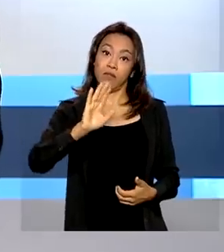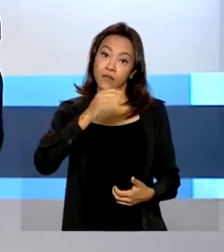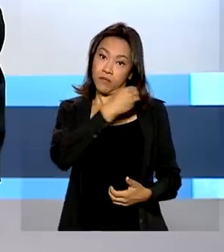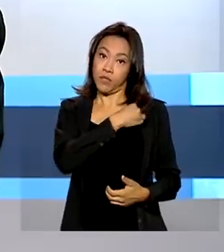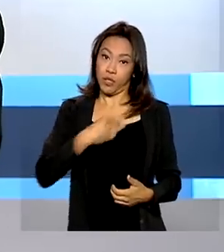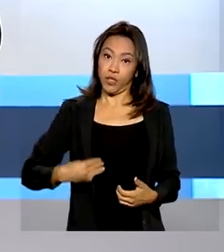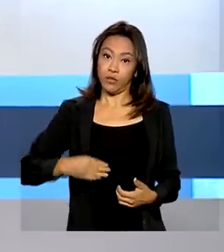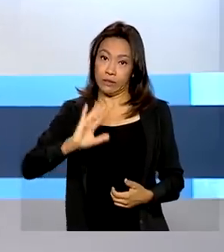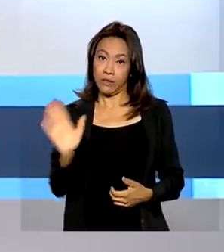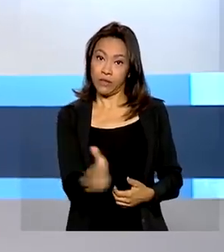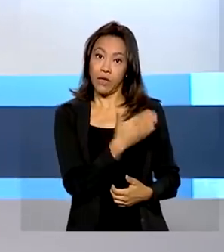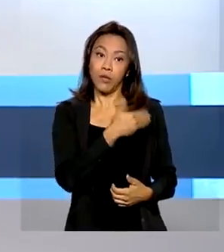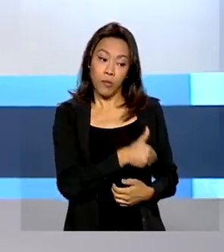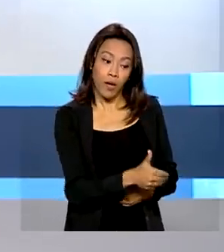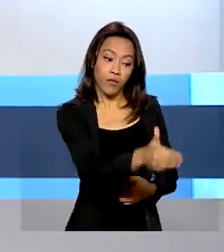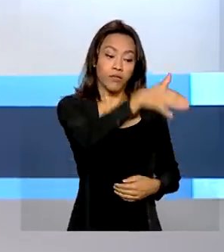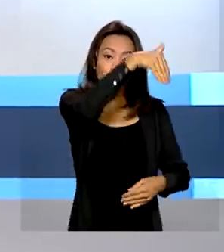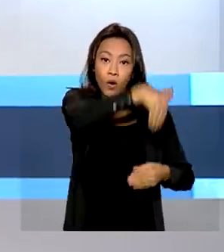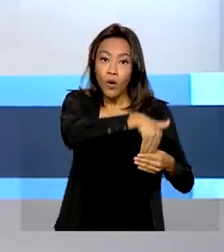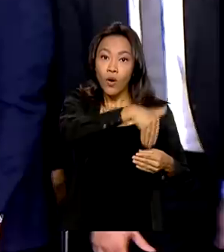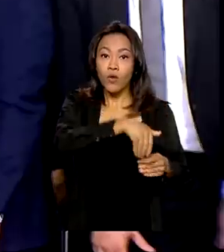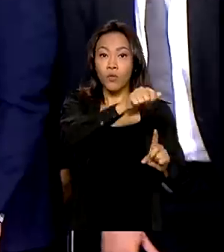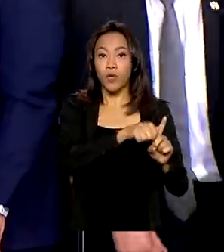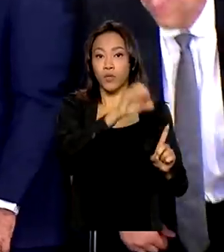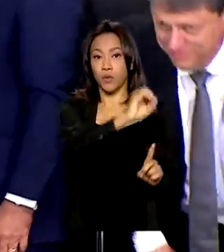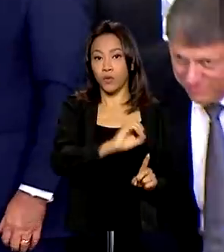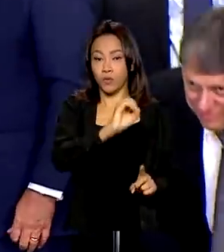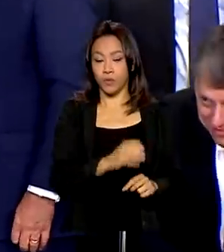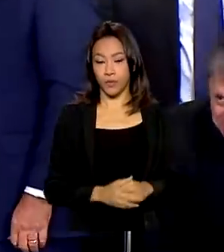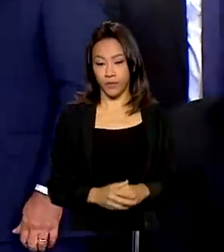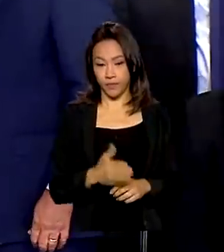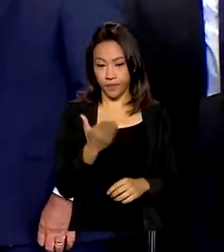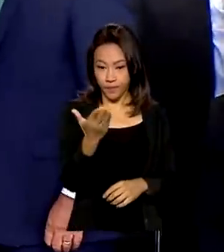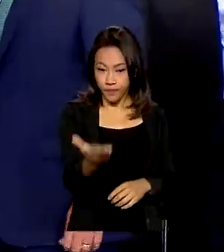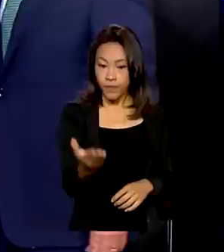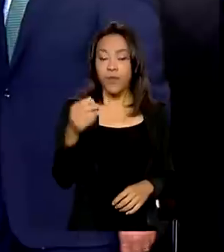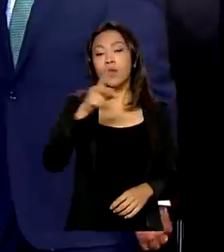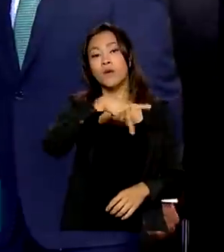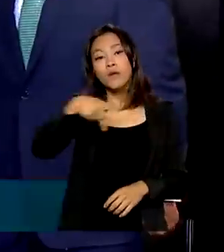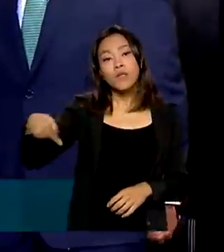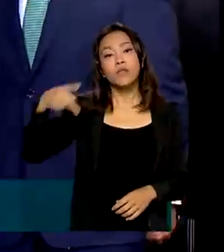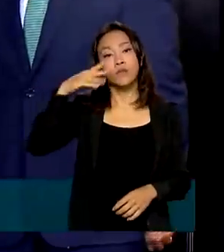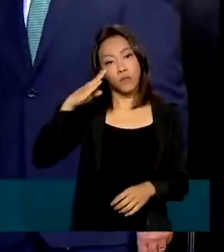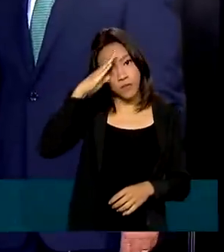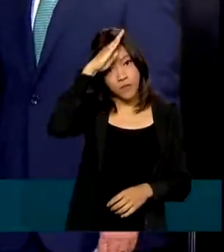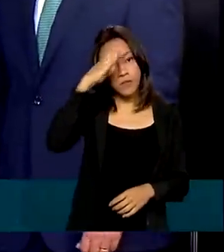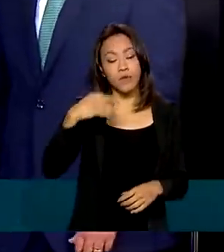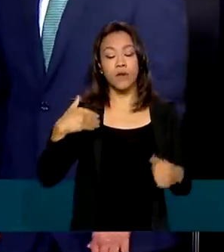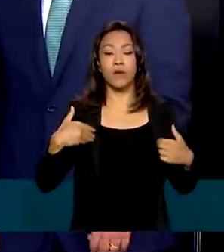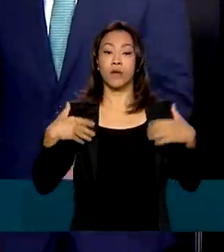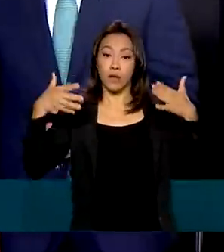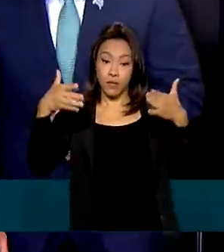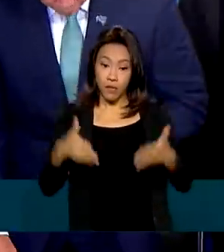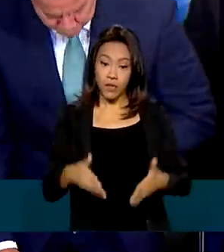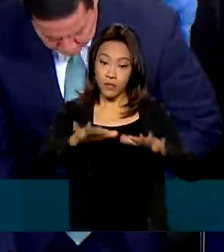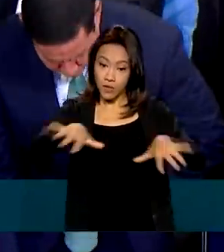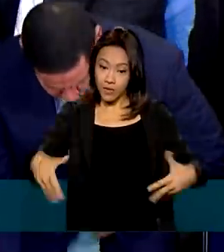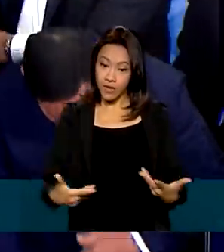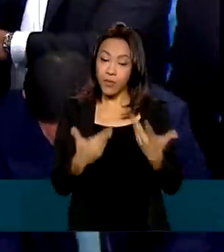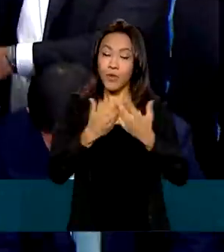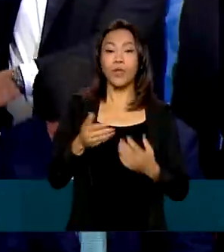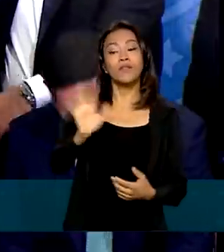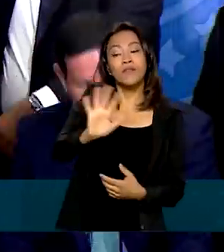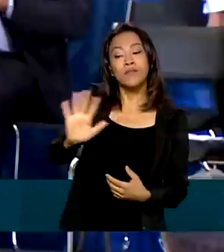concorrer às eleições em outubro deste ano. O presidente Jair Bolsonaro participou da cerimônia de despedida dos